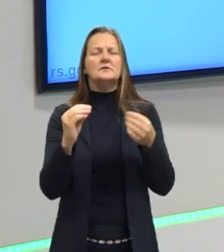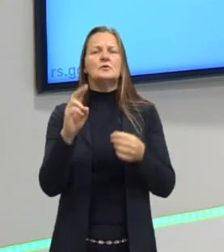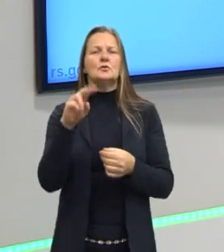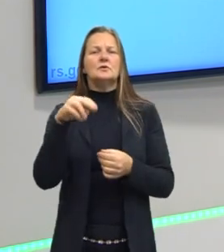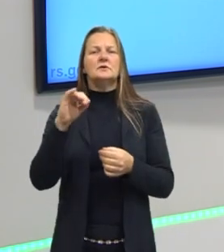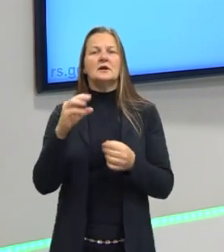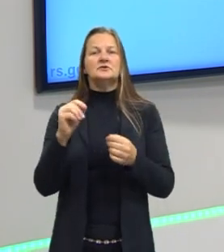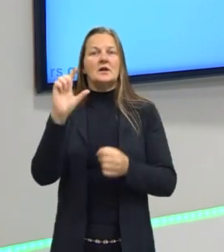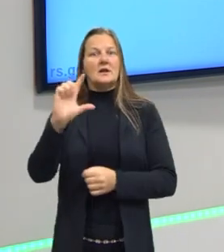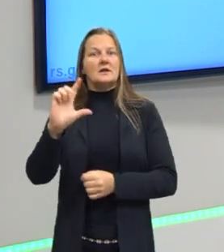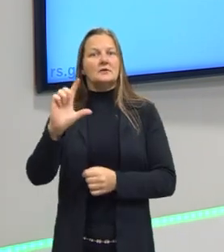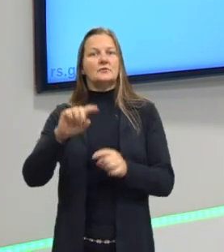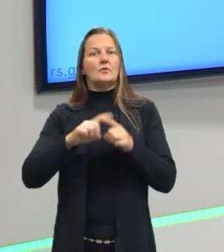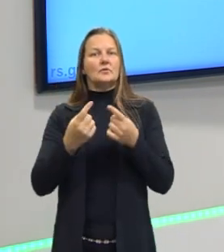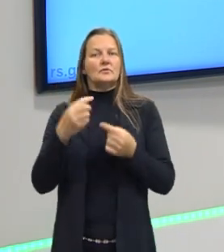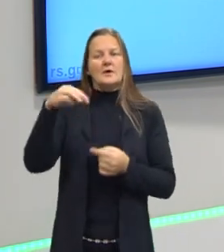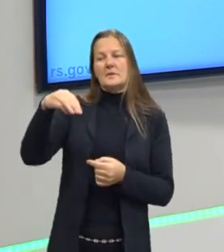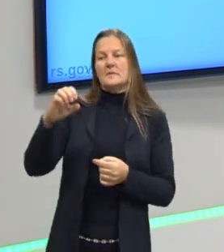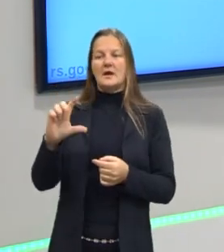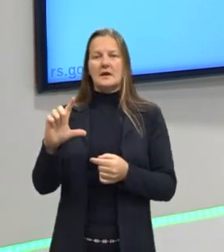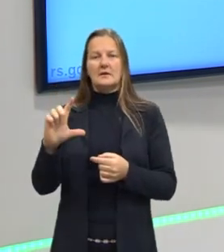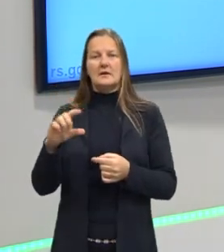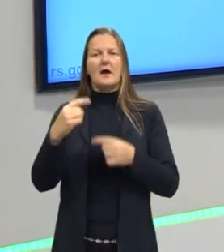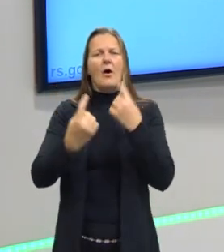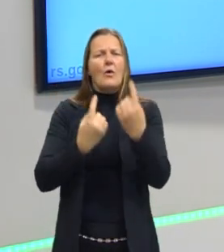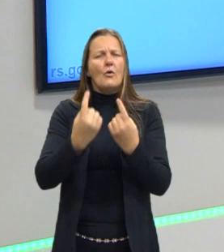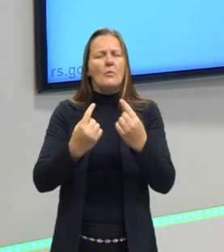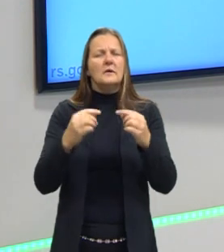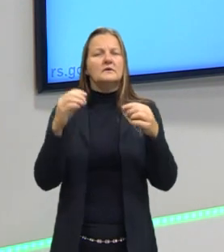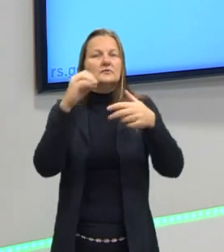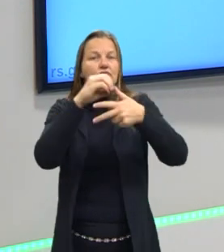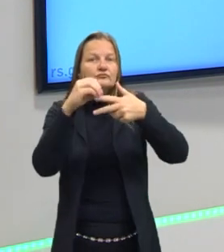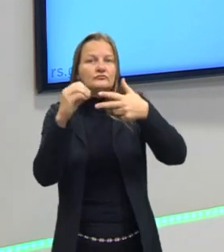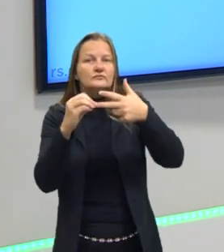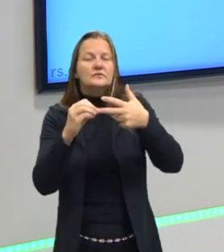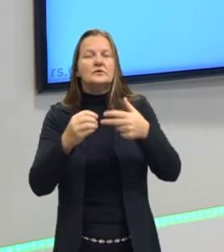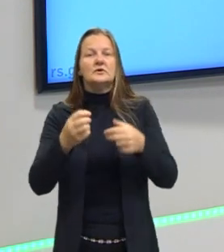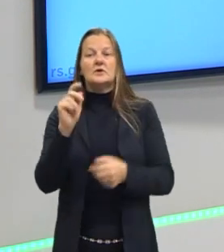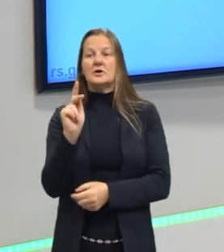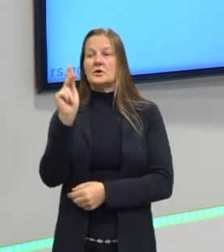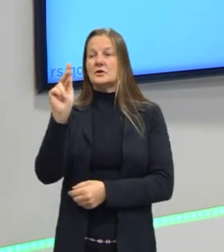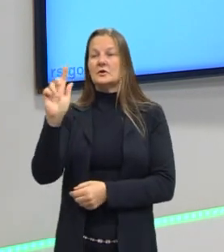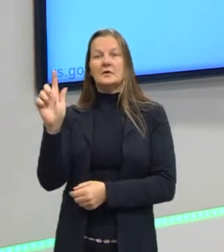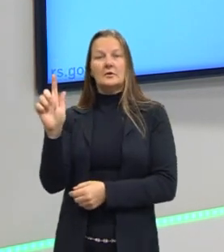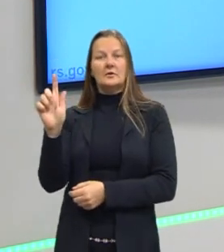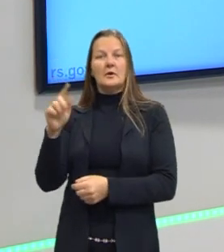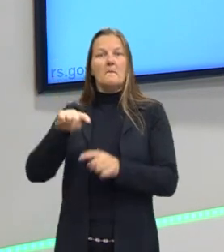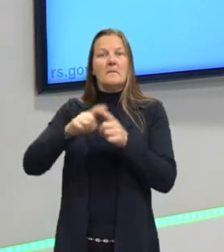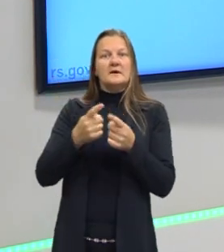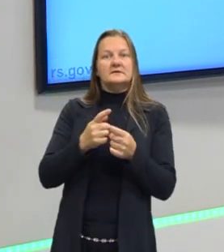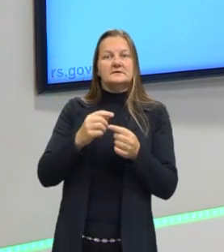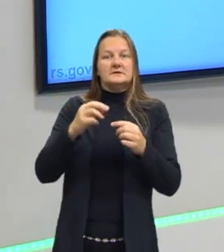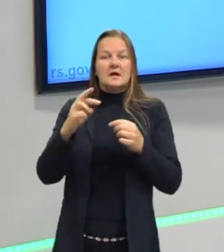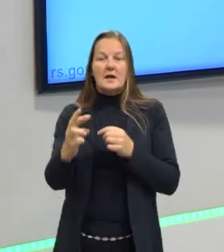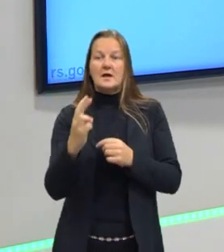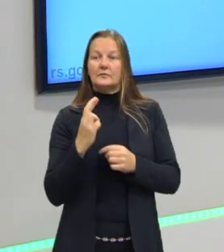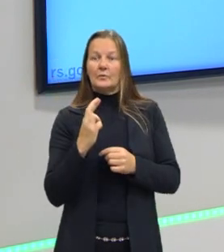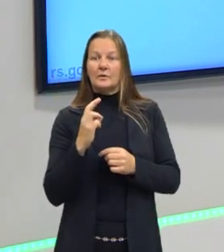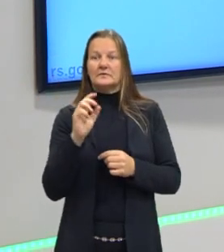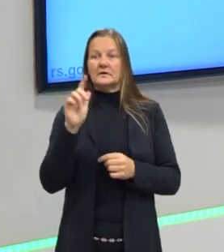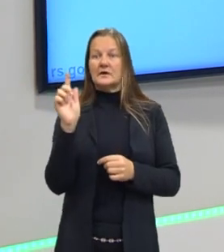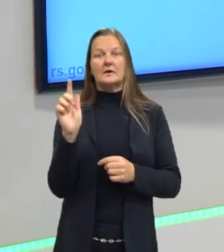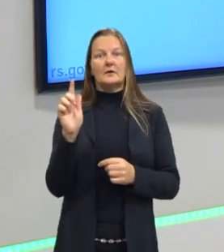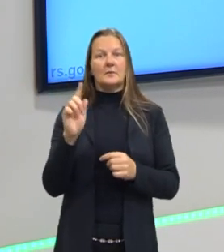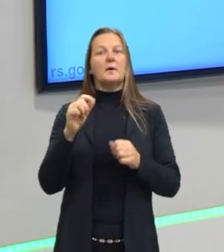litros, mas pergunta em ml. Outras questões trazem quilogramas, mas a resposta está em gramas ou vice-versa.